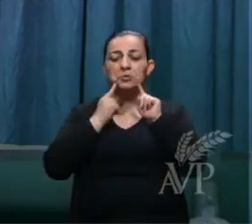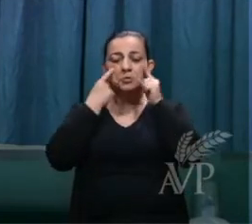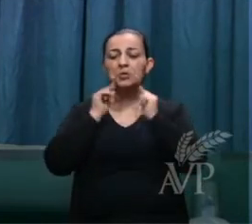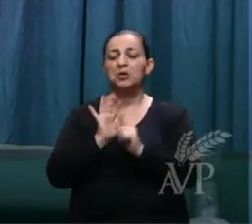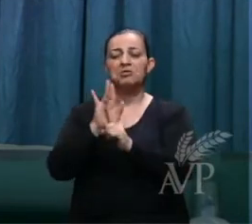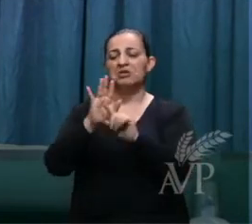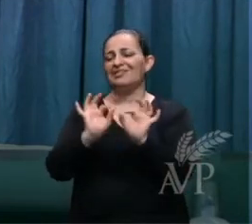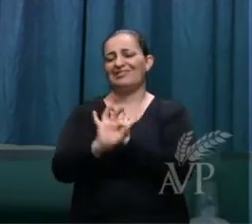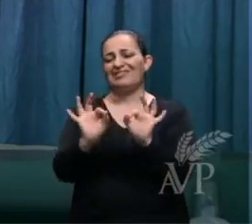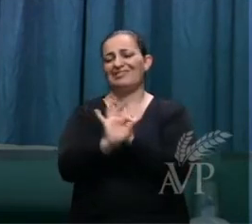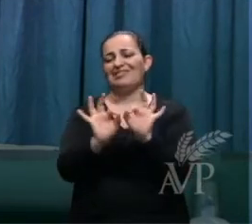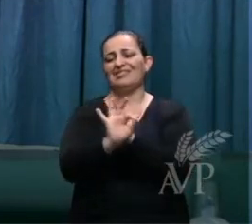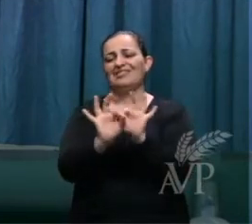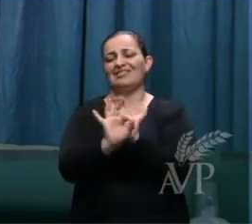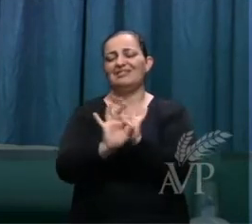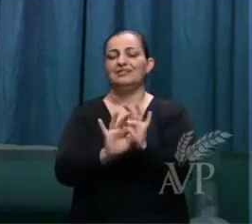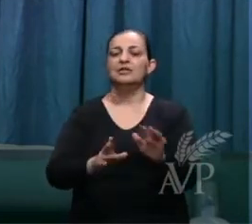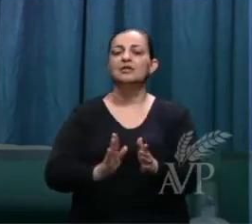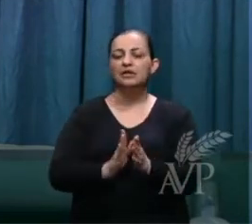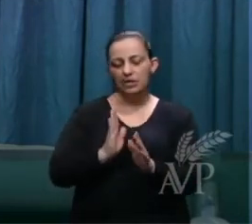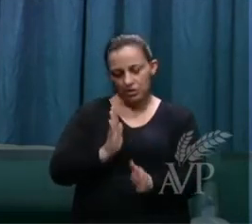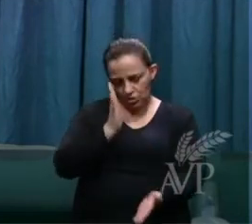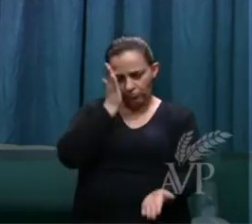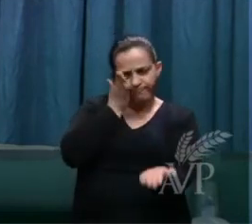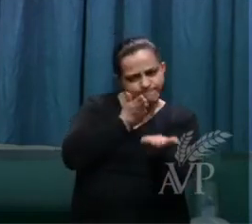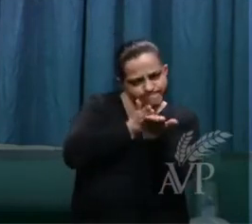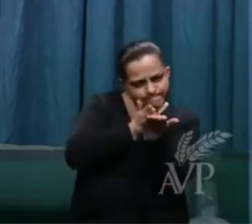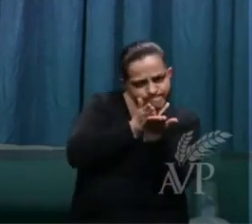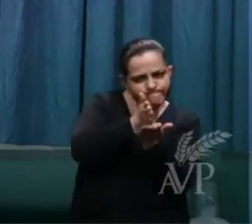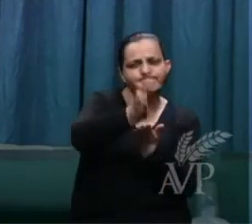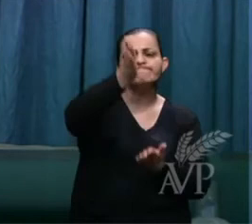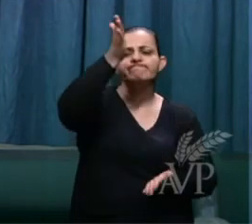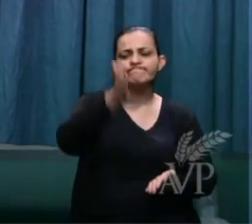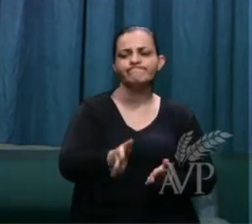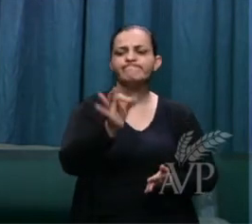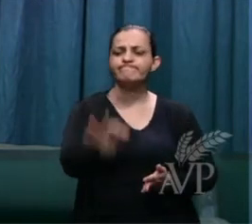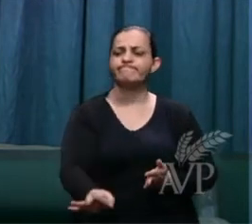o destino da pessoa foi selado